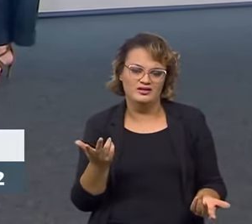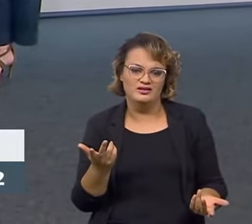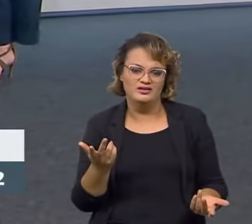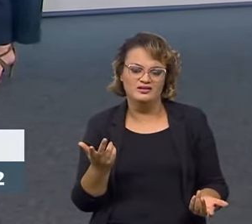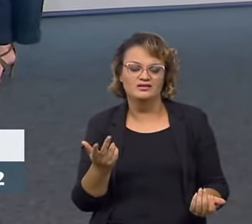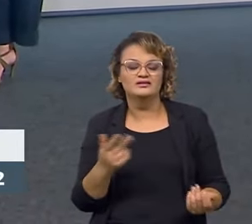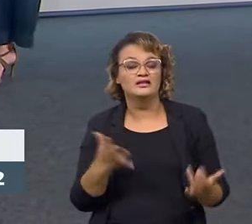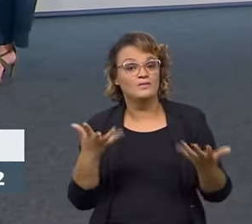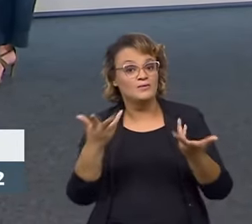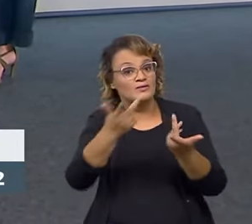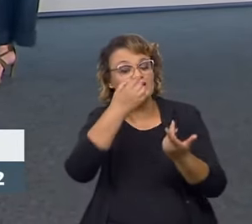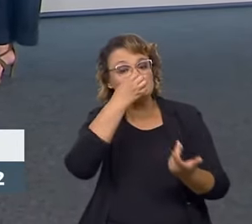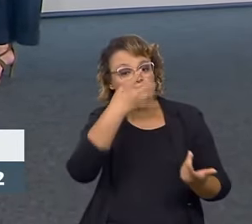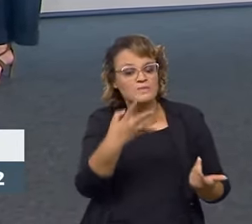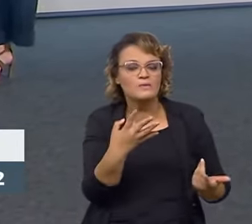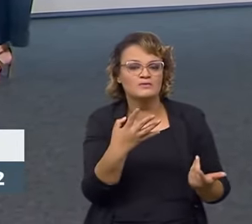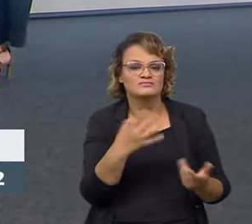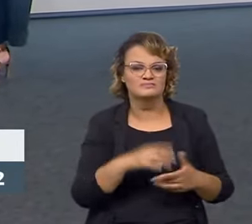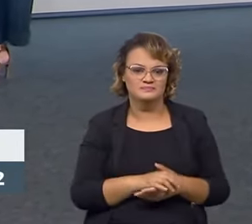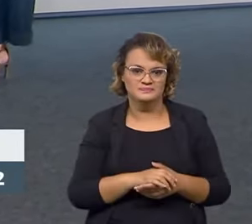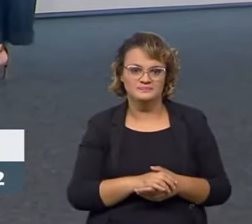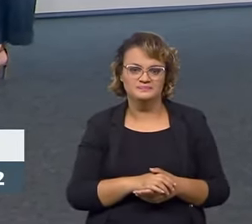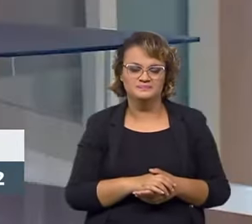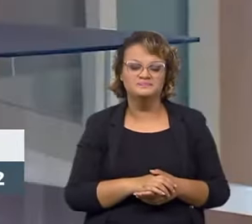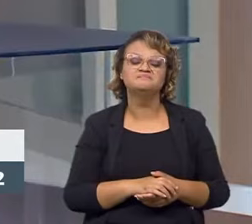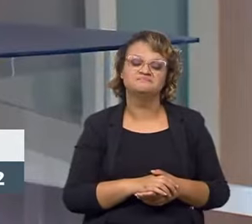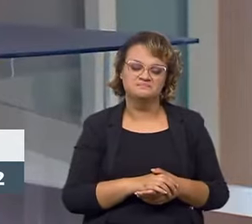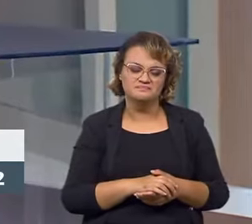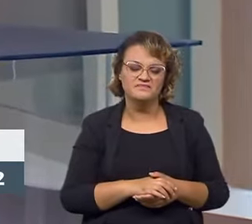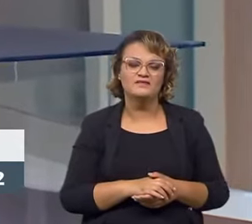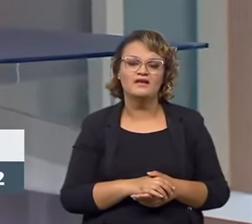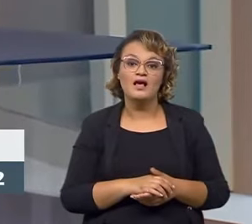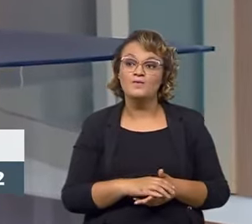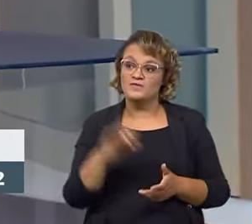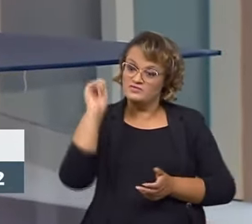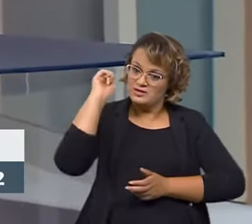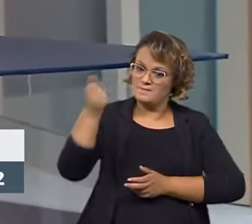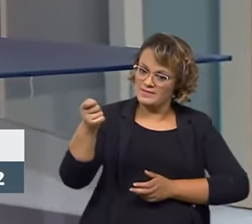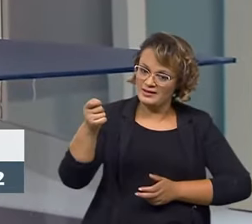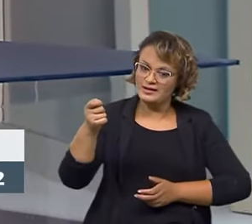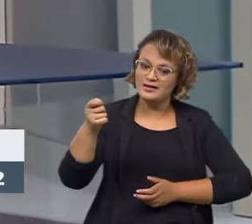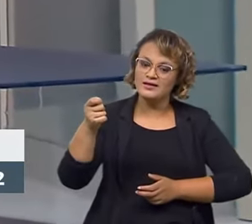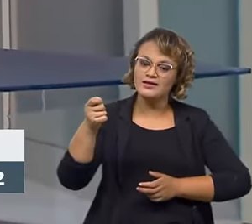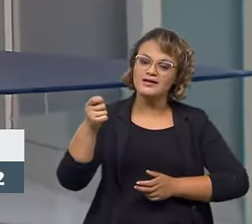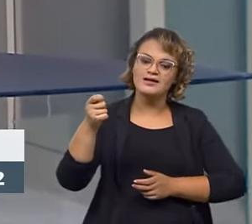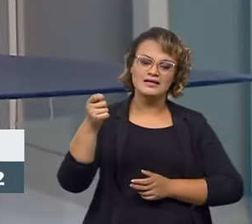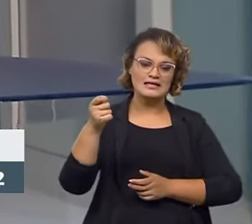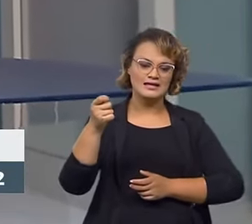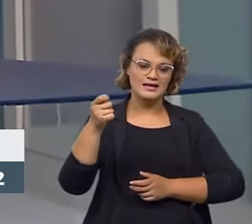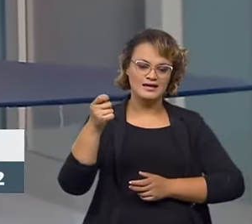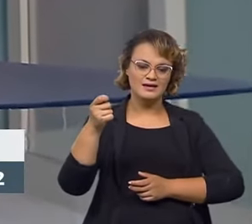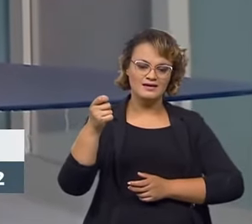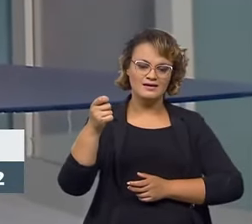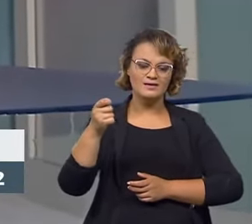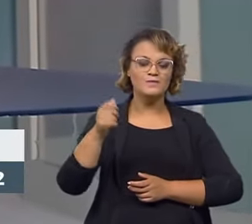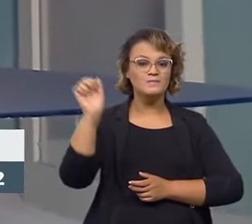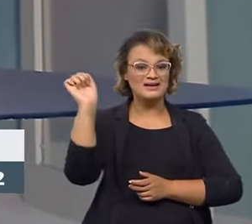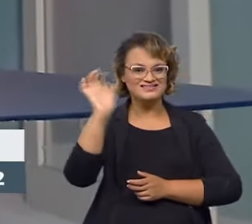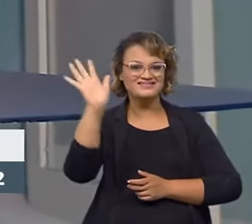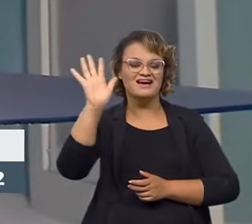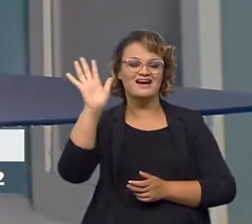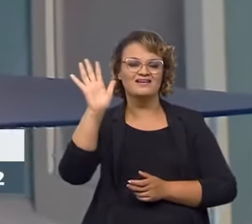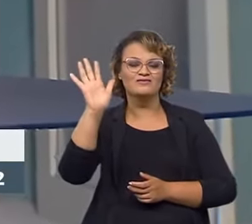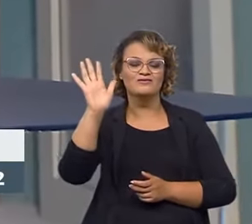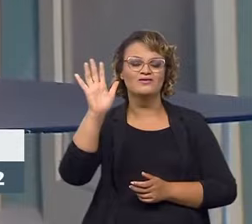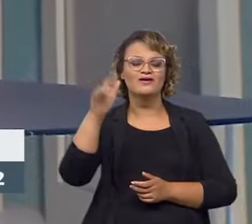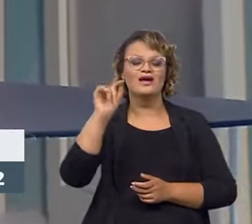que ter a melhor qualidade, com o melhor custo-benefício. Porque o preço, eu digo, o produto mais caro é aquele que não